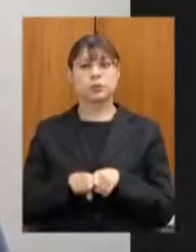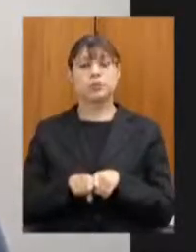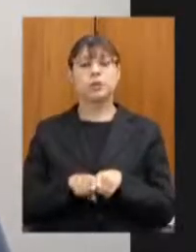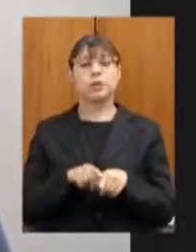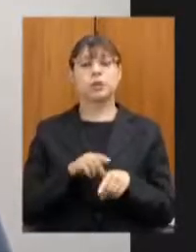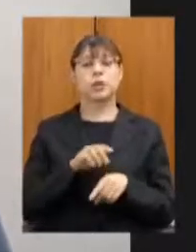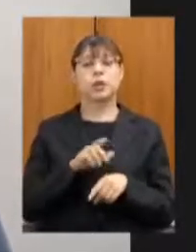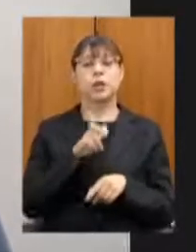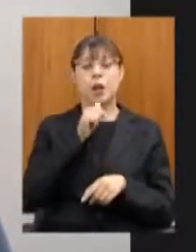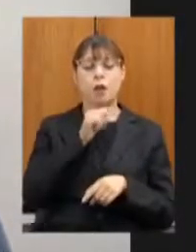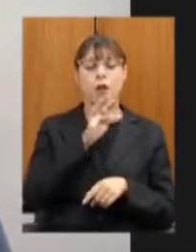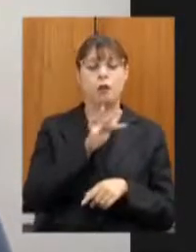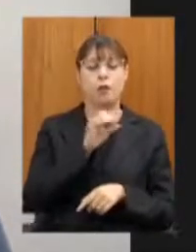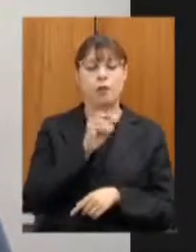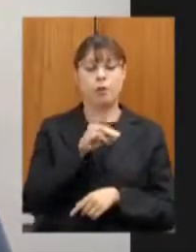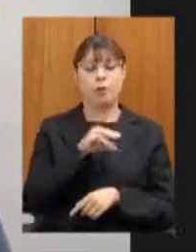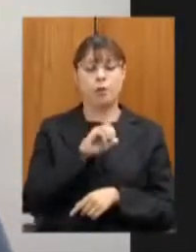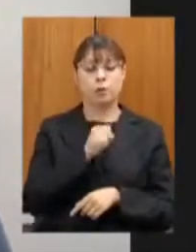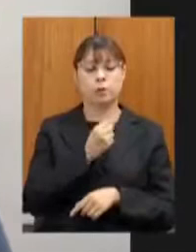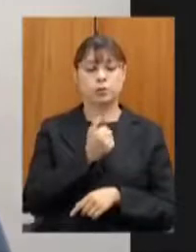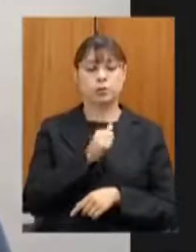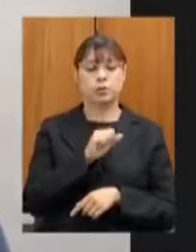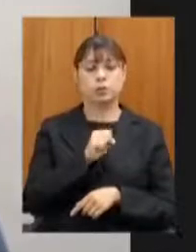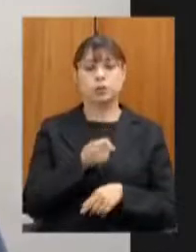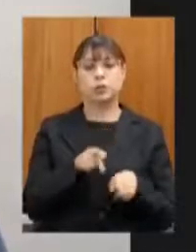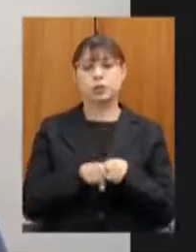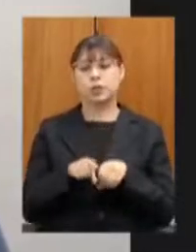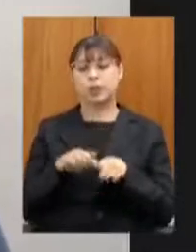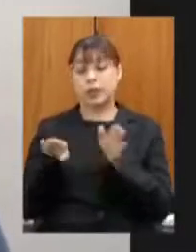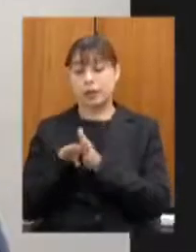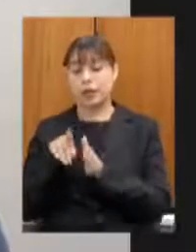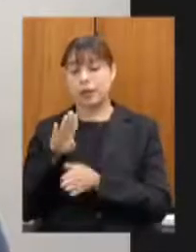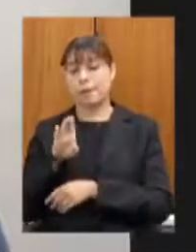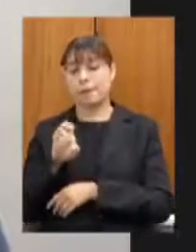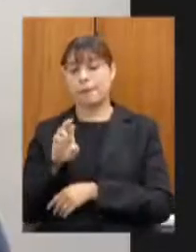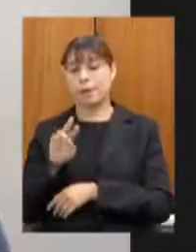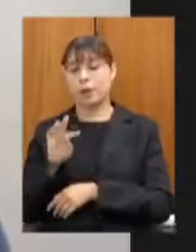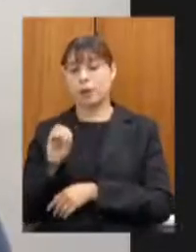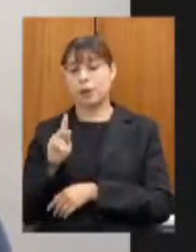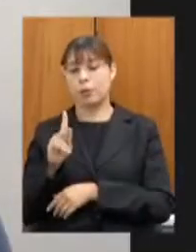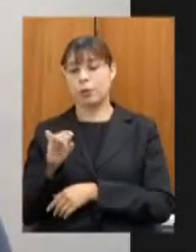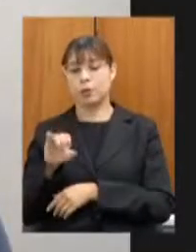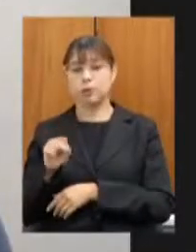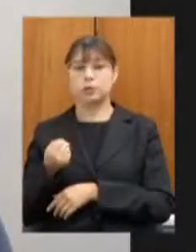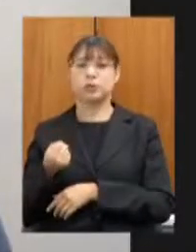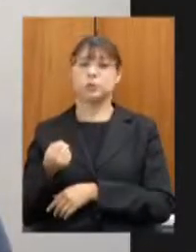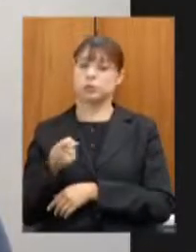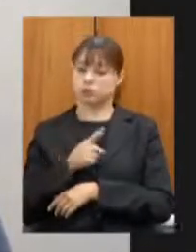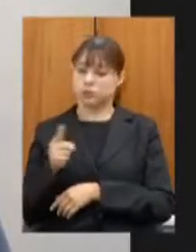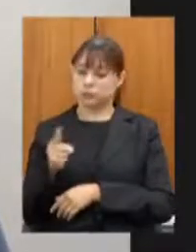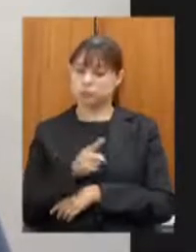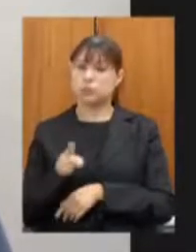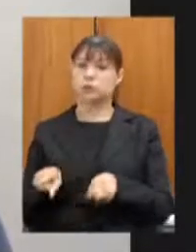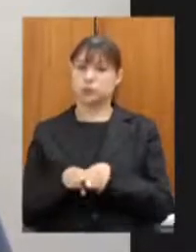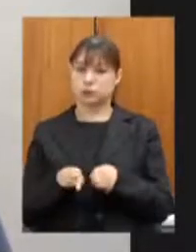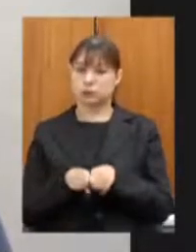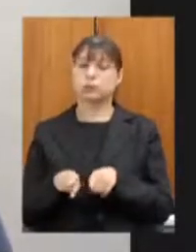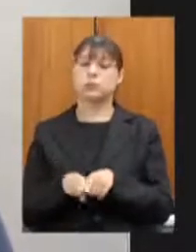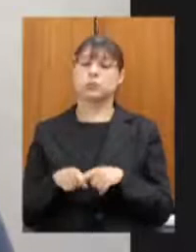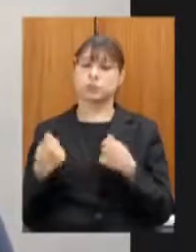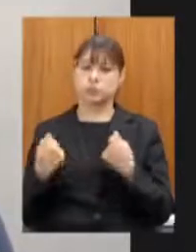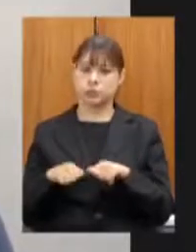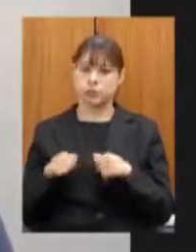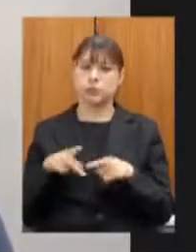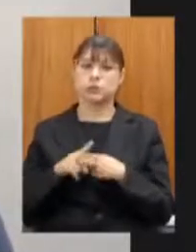também a situação não é das velhosas pelo contrário tem também necessidades de obras de recuperação